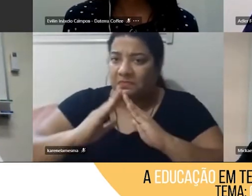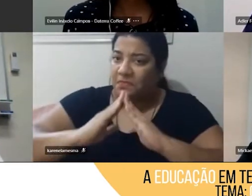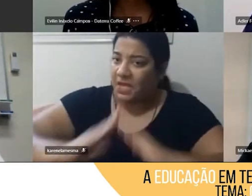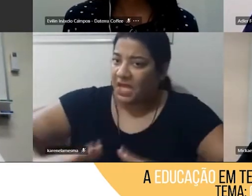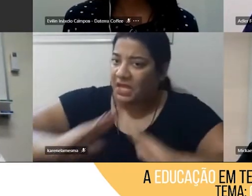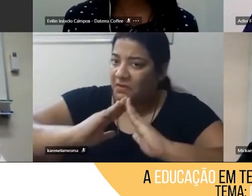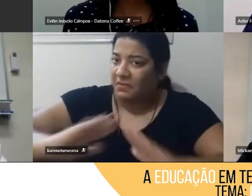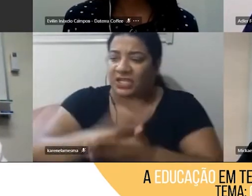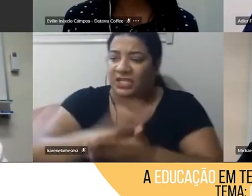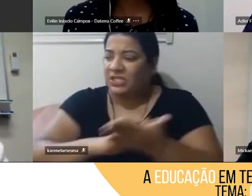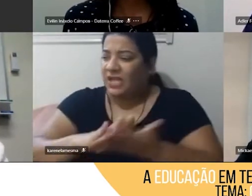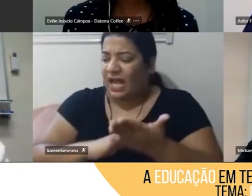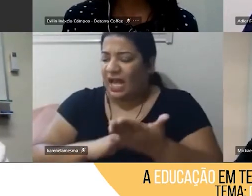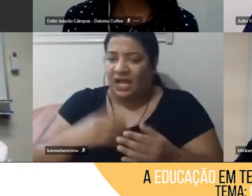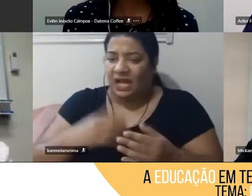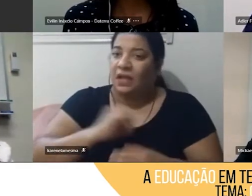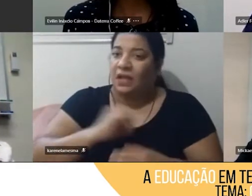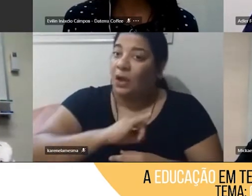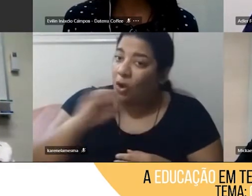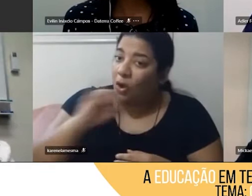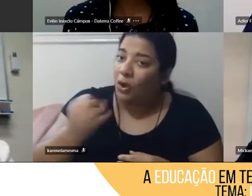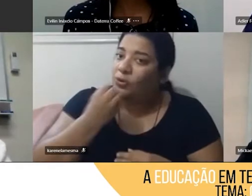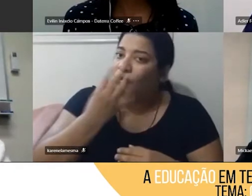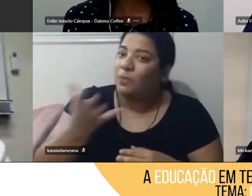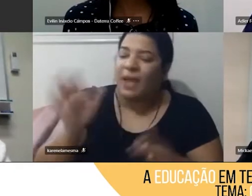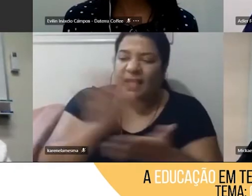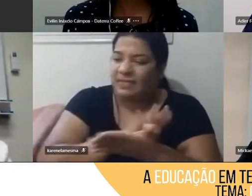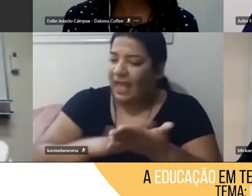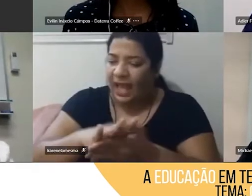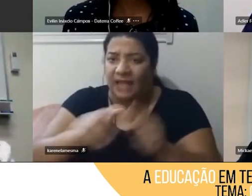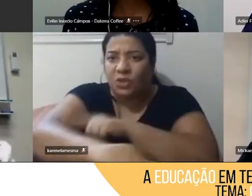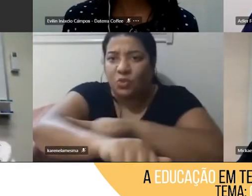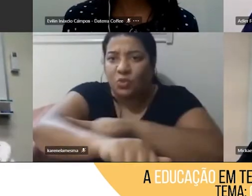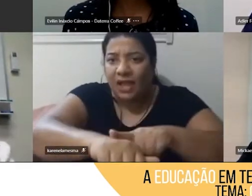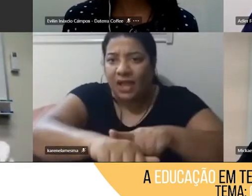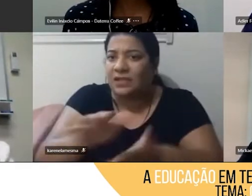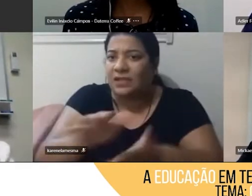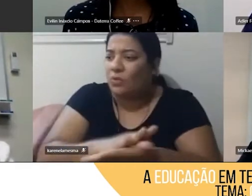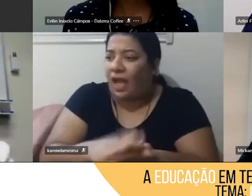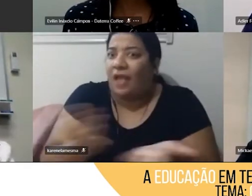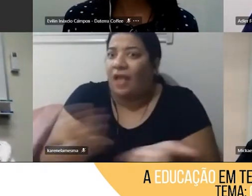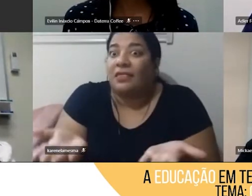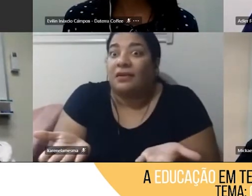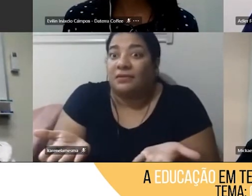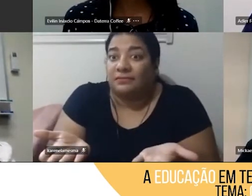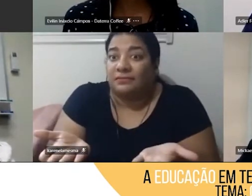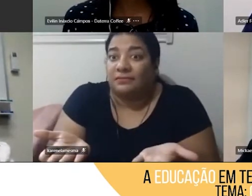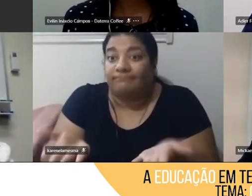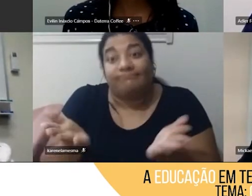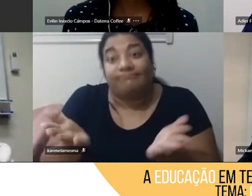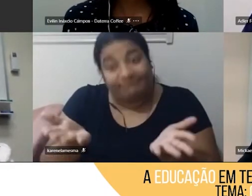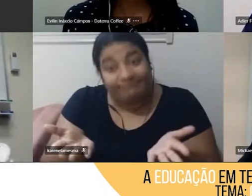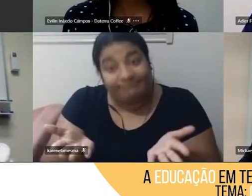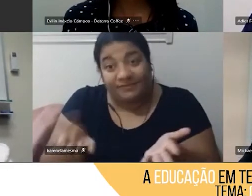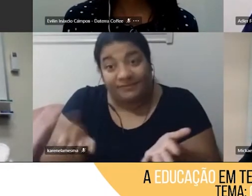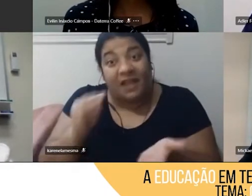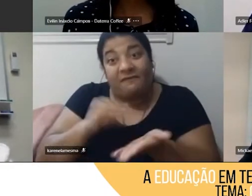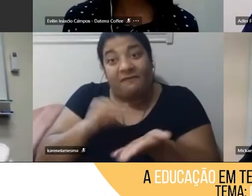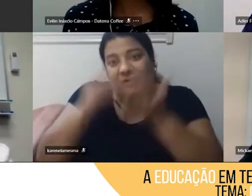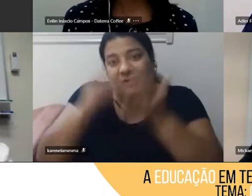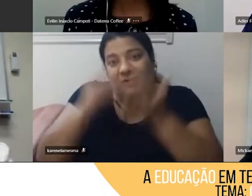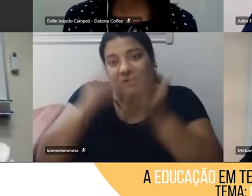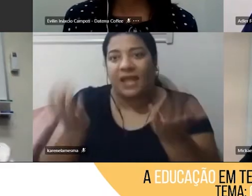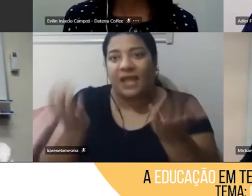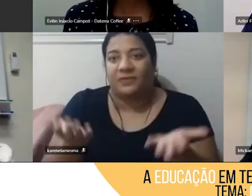não cumprimento as pessoas quando eu chego, né, tudo isso é a falta do respeito, por